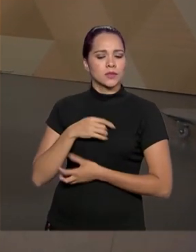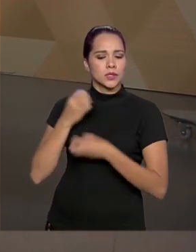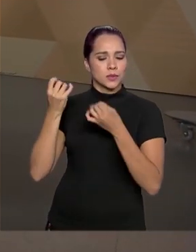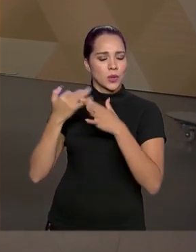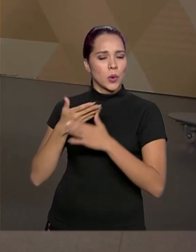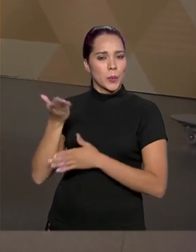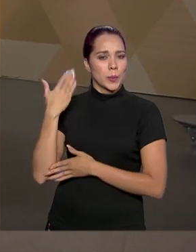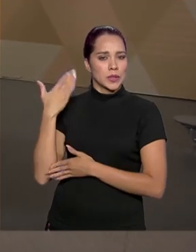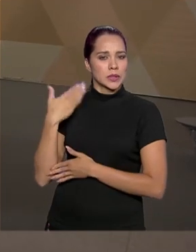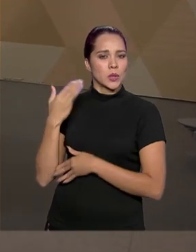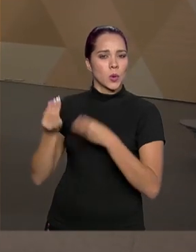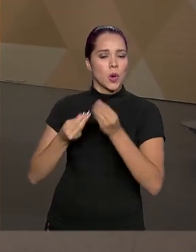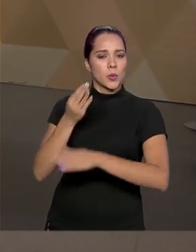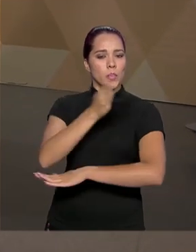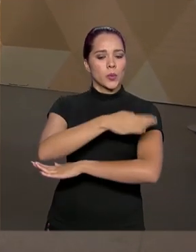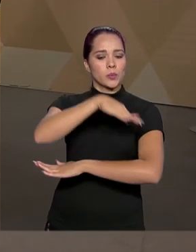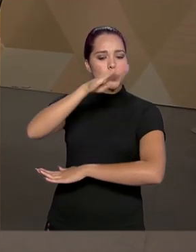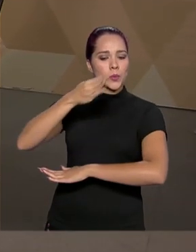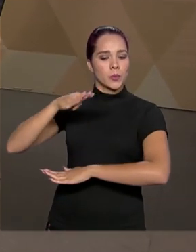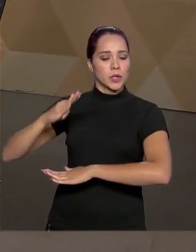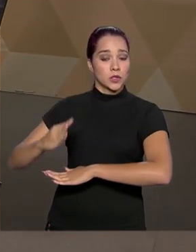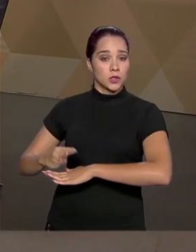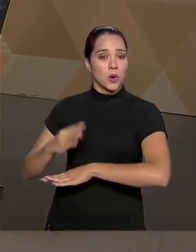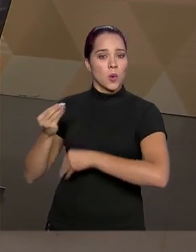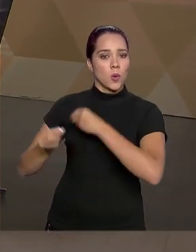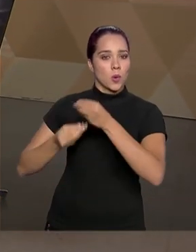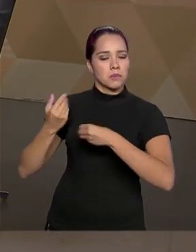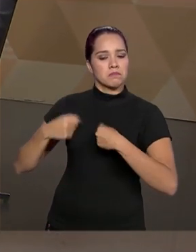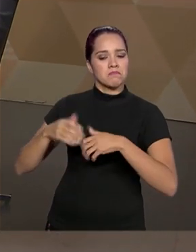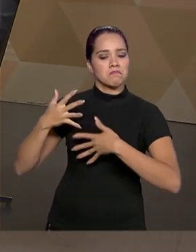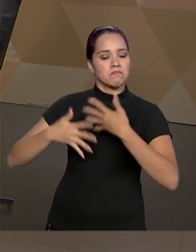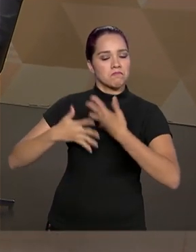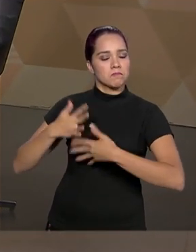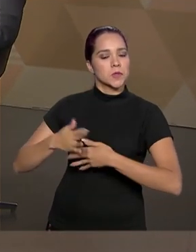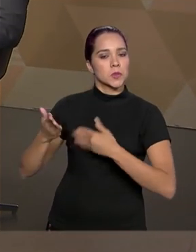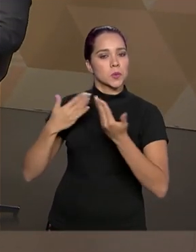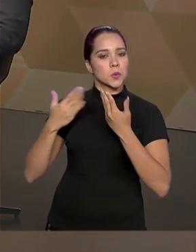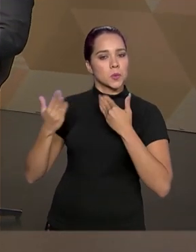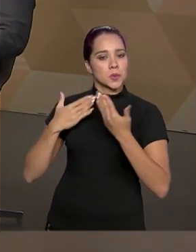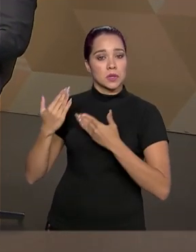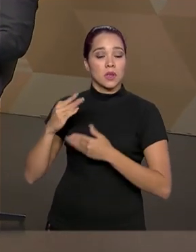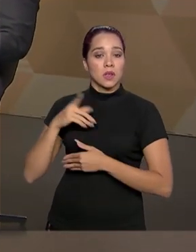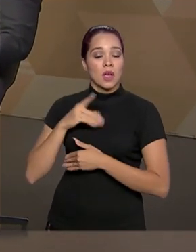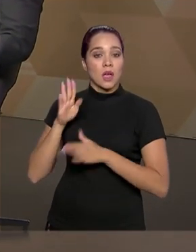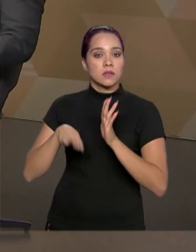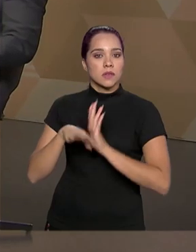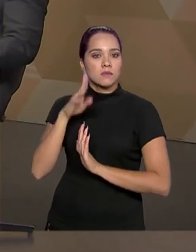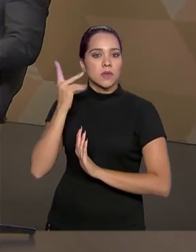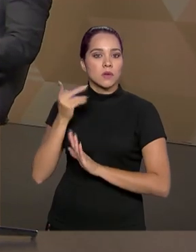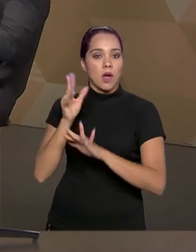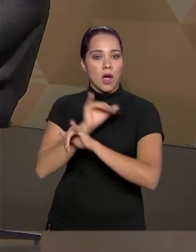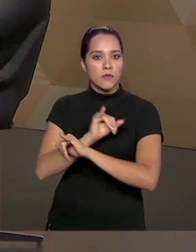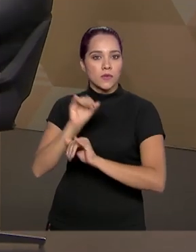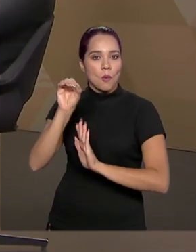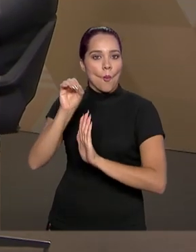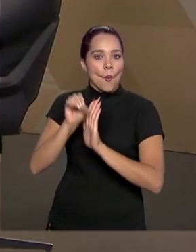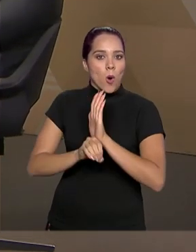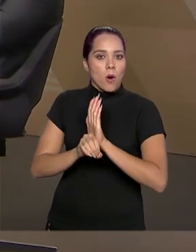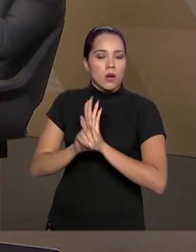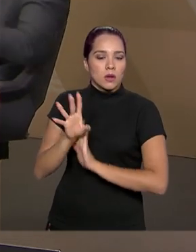gente estava falando muito sobre o Brumadinho, a questão da transparência, a gente estava conversando que a omissão de dados, de informações,